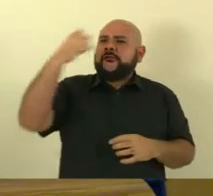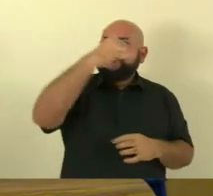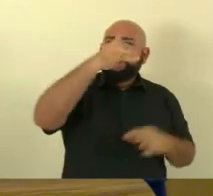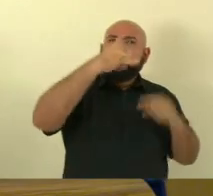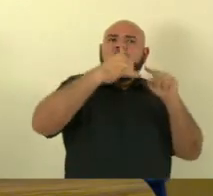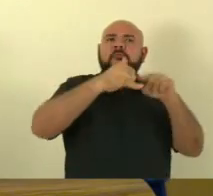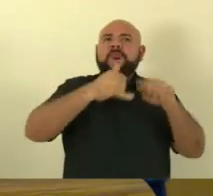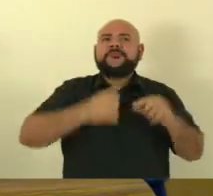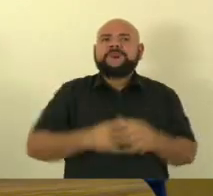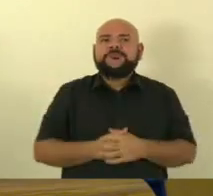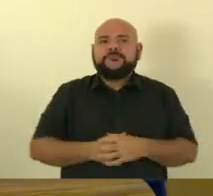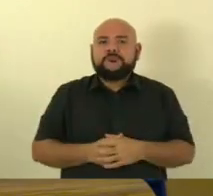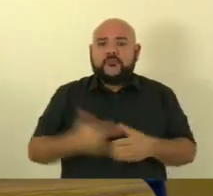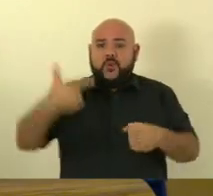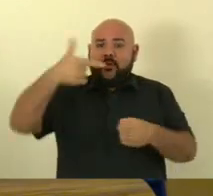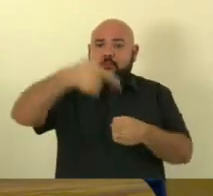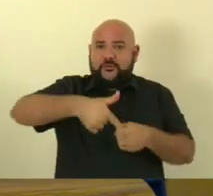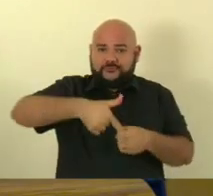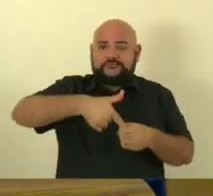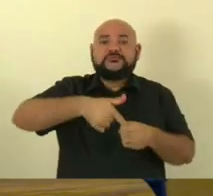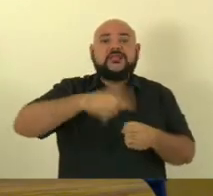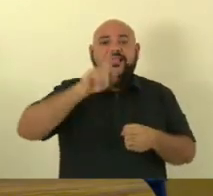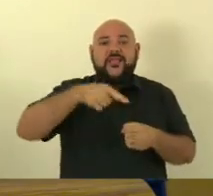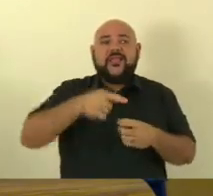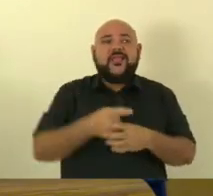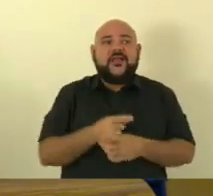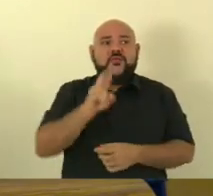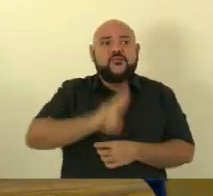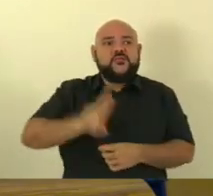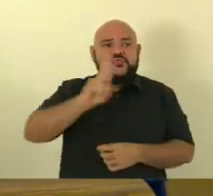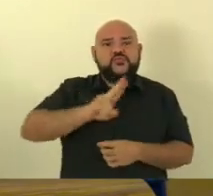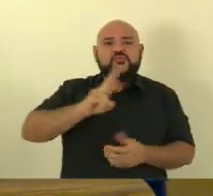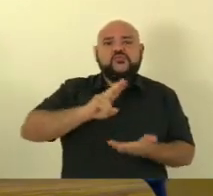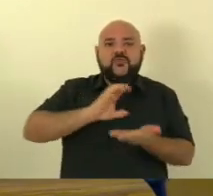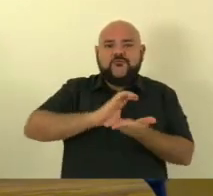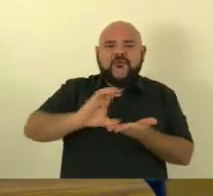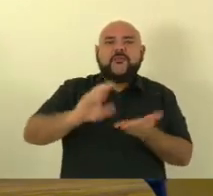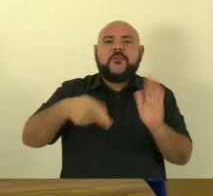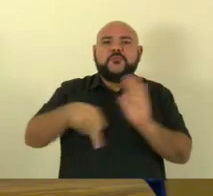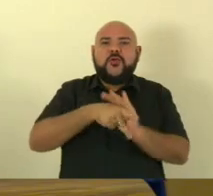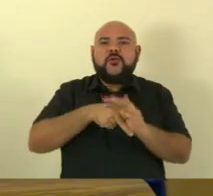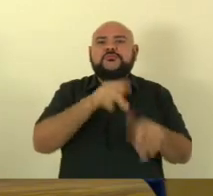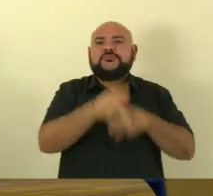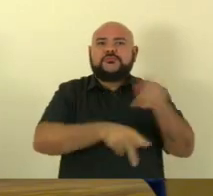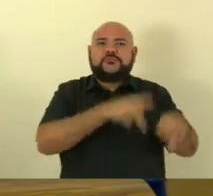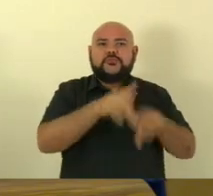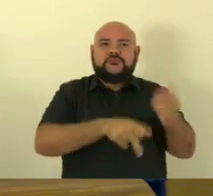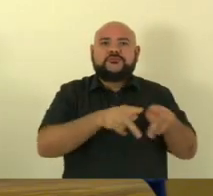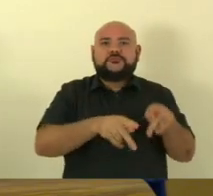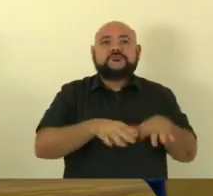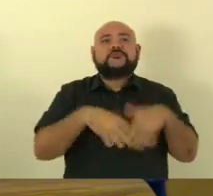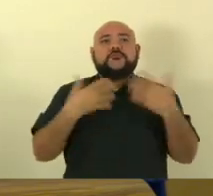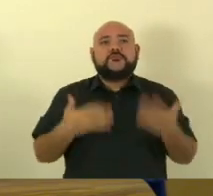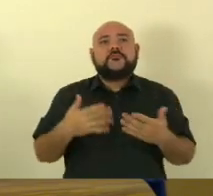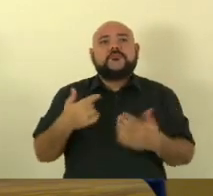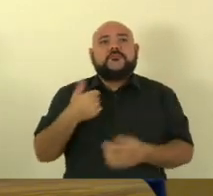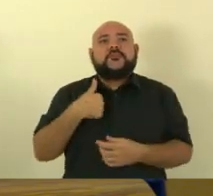com recursos do povo brasileiro e eu estou aqui primeiro solicitando